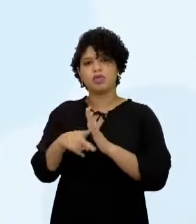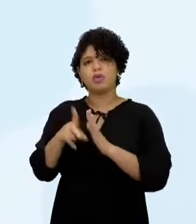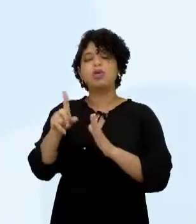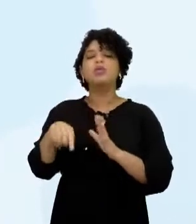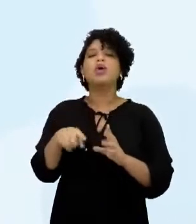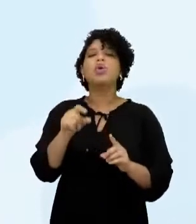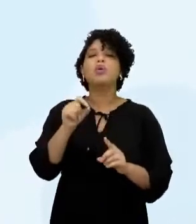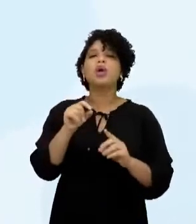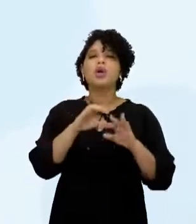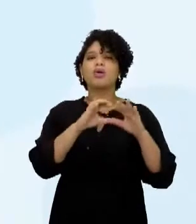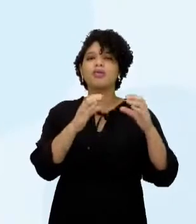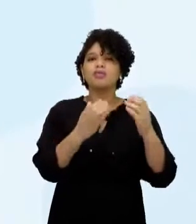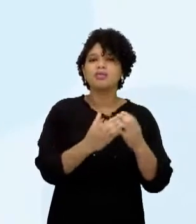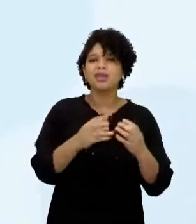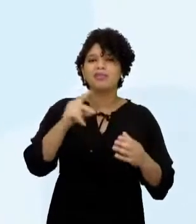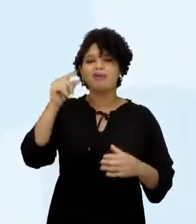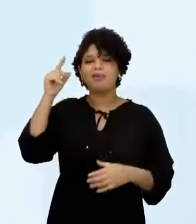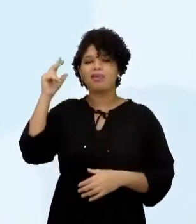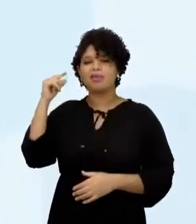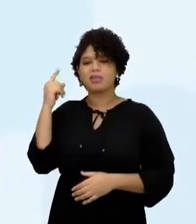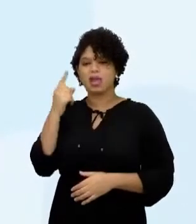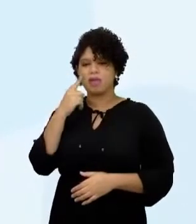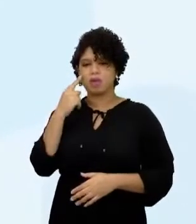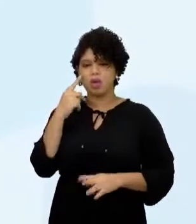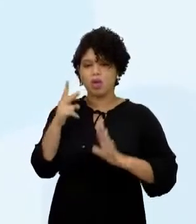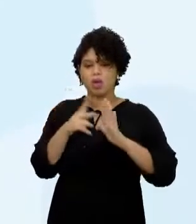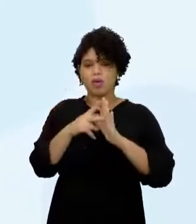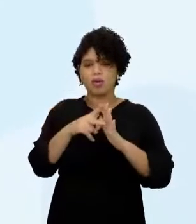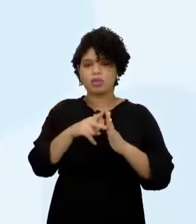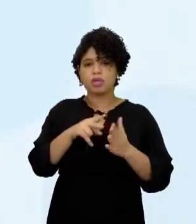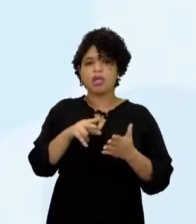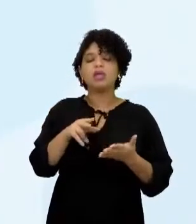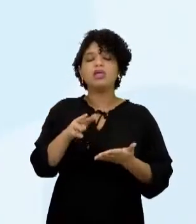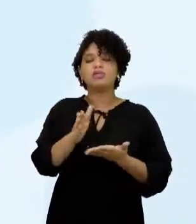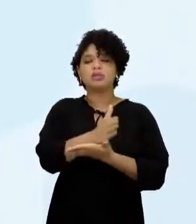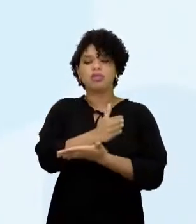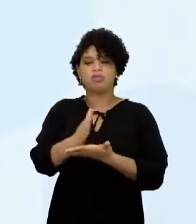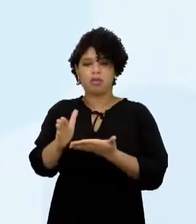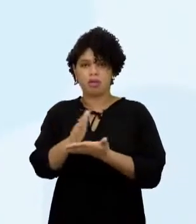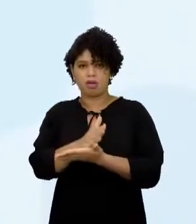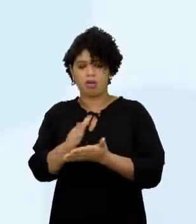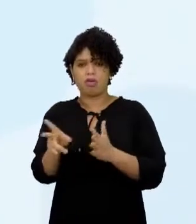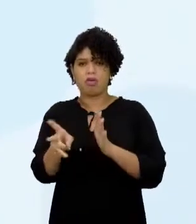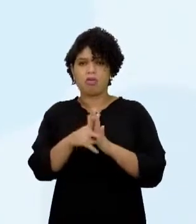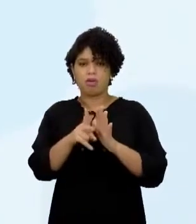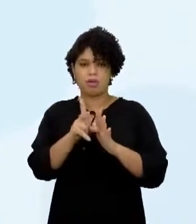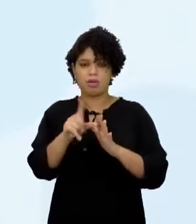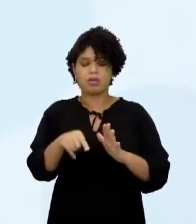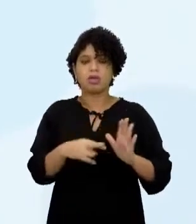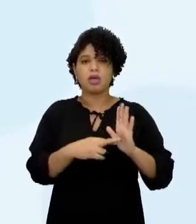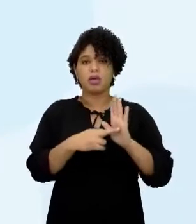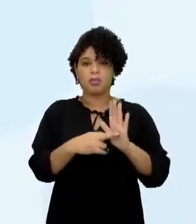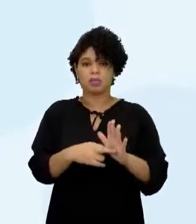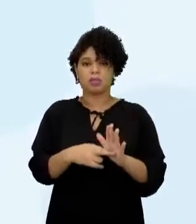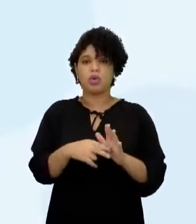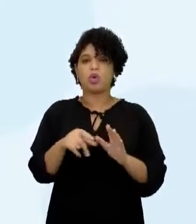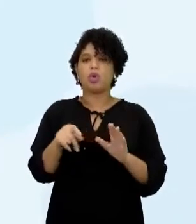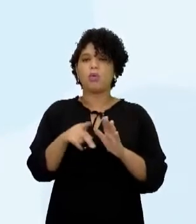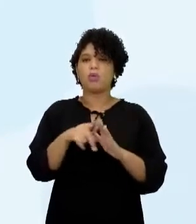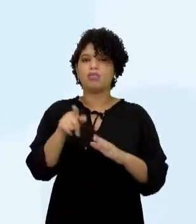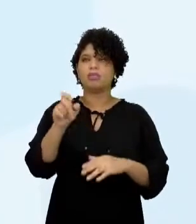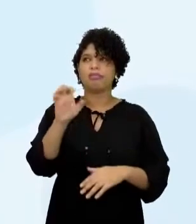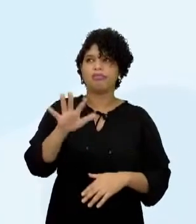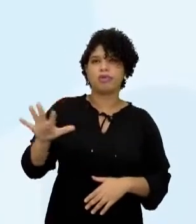primitiva Que entrou em processo de desagregação A partir dos contatos com os representantes da expansão mercantil